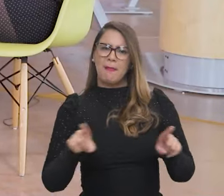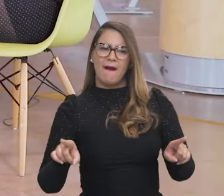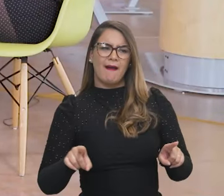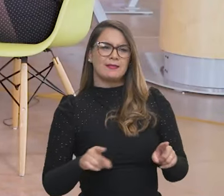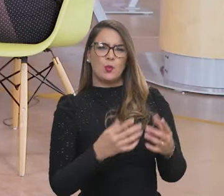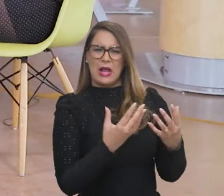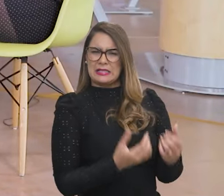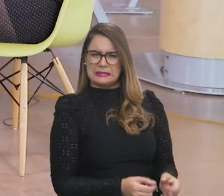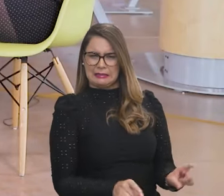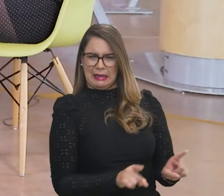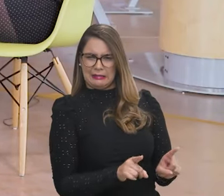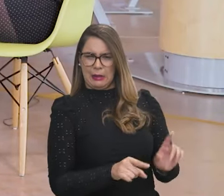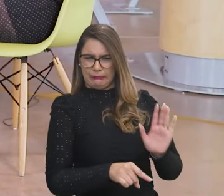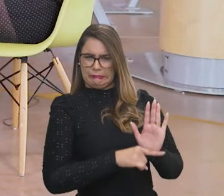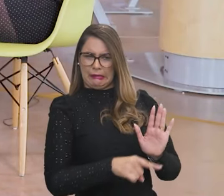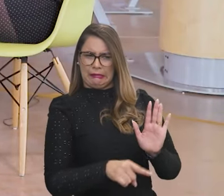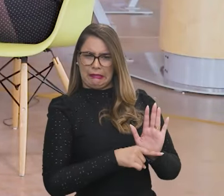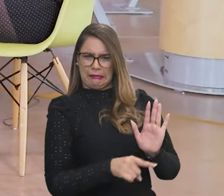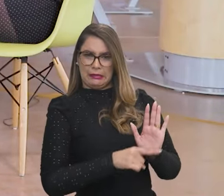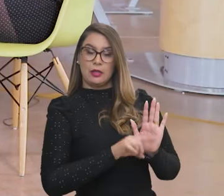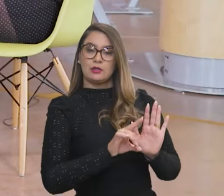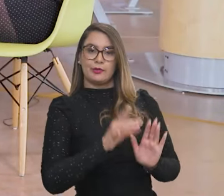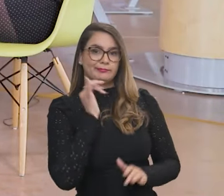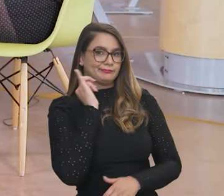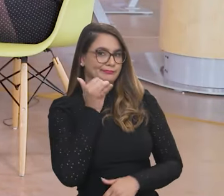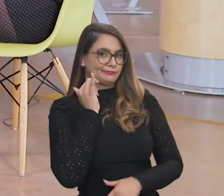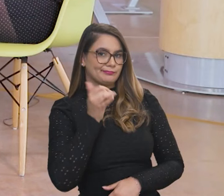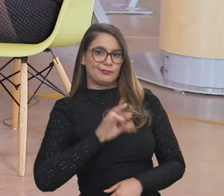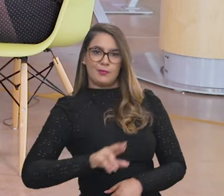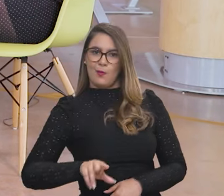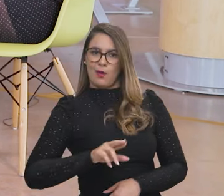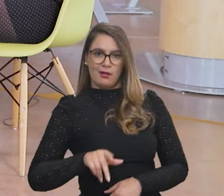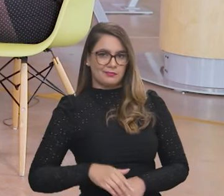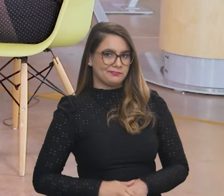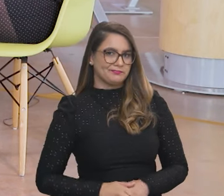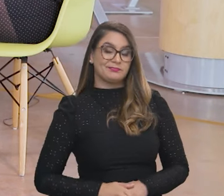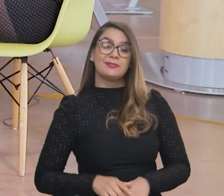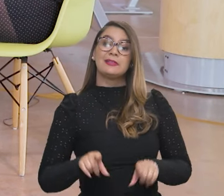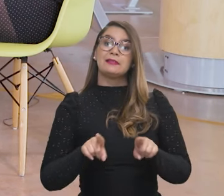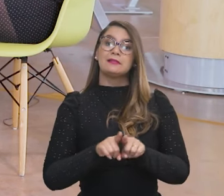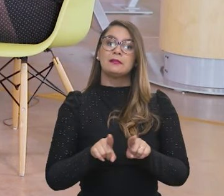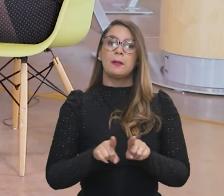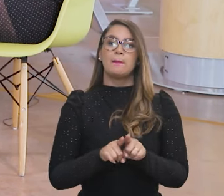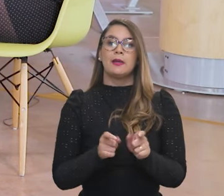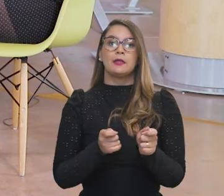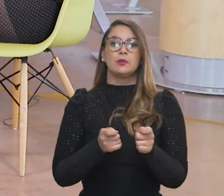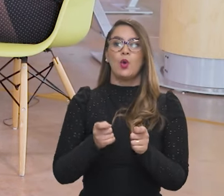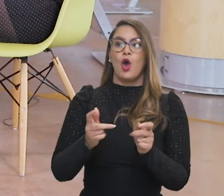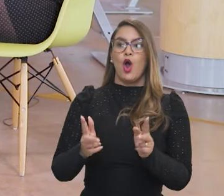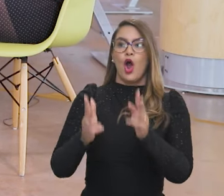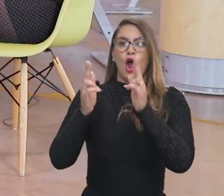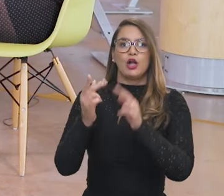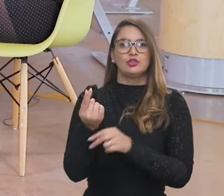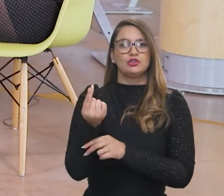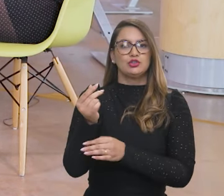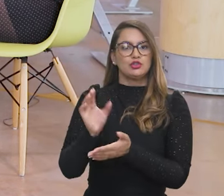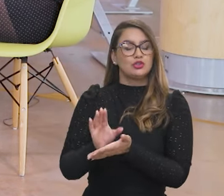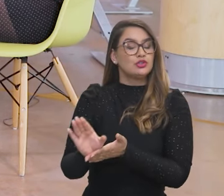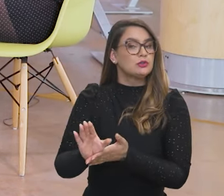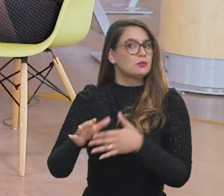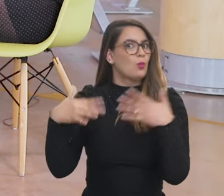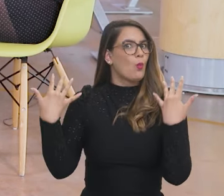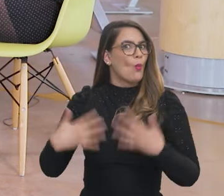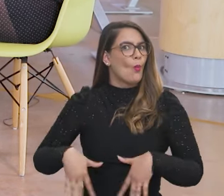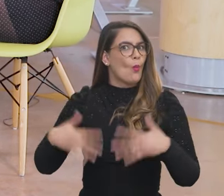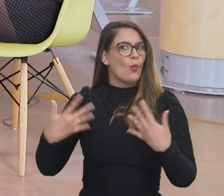negacionismo não ficou só na narrativa. Ela também se deu no contingenciamento, no corte de recursos